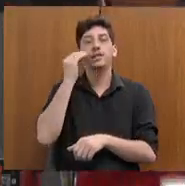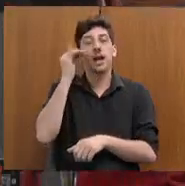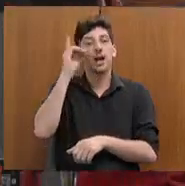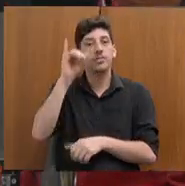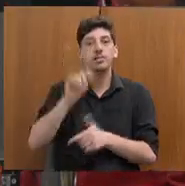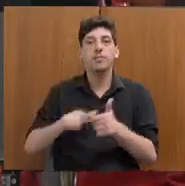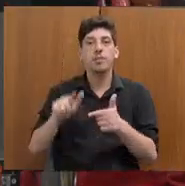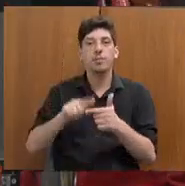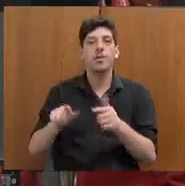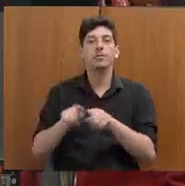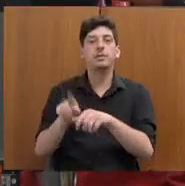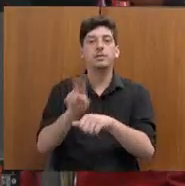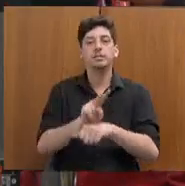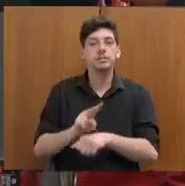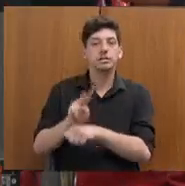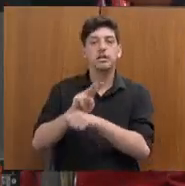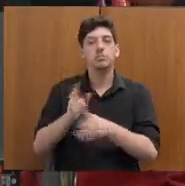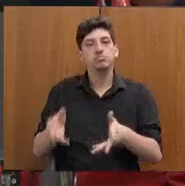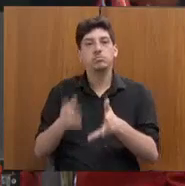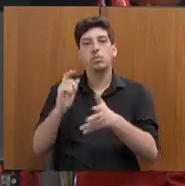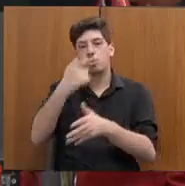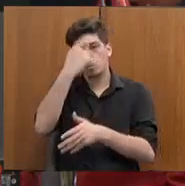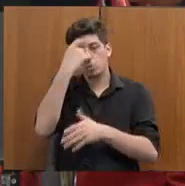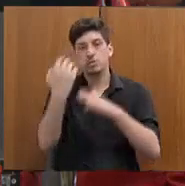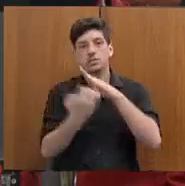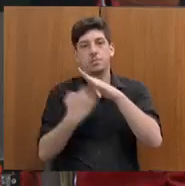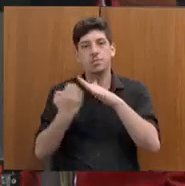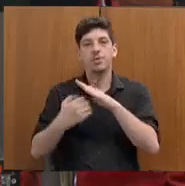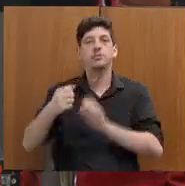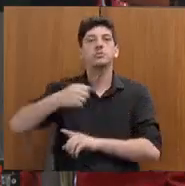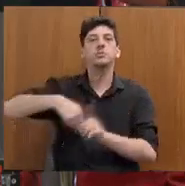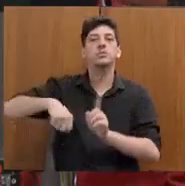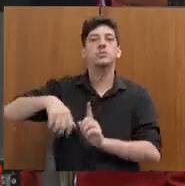conscientização, até mesmo das empresas e da sociedade?